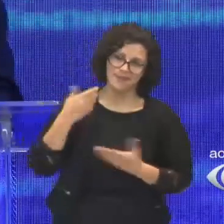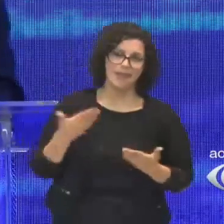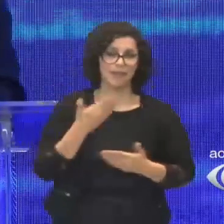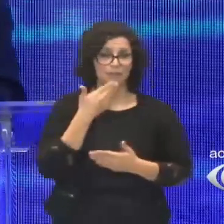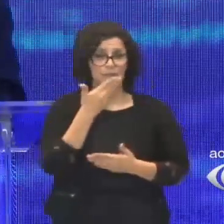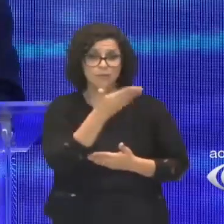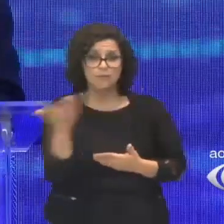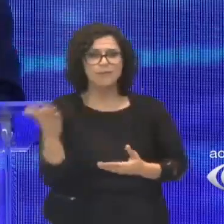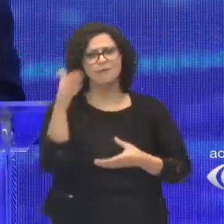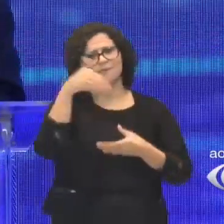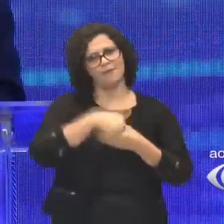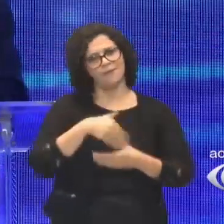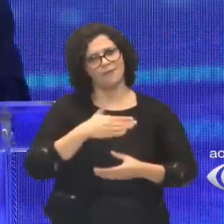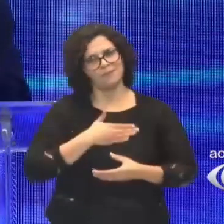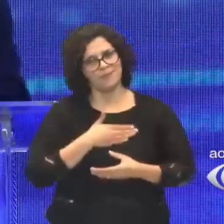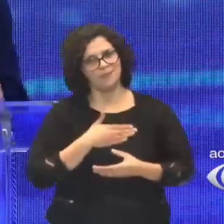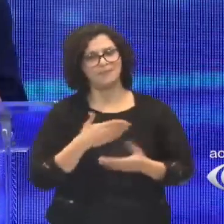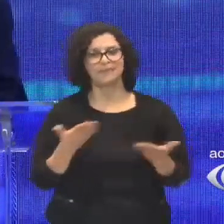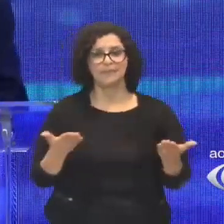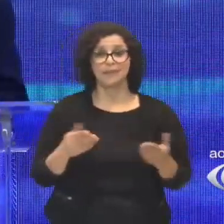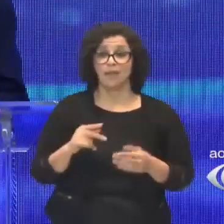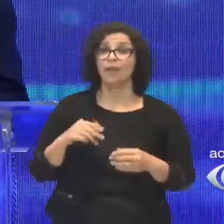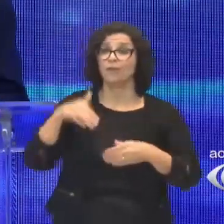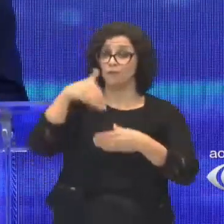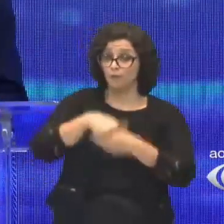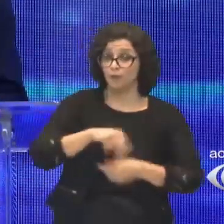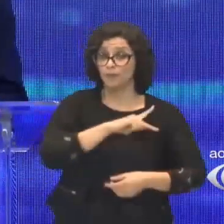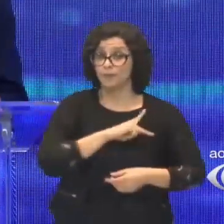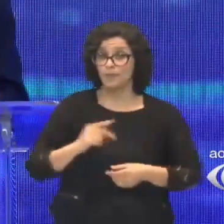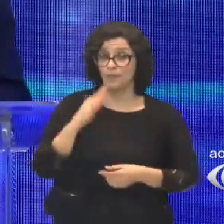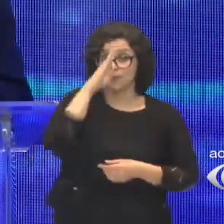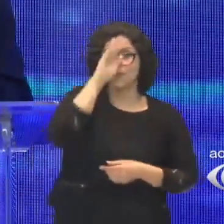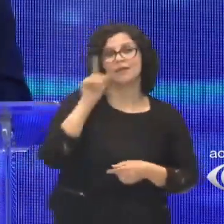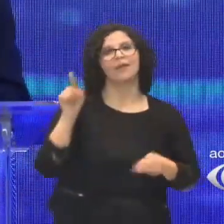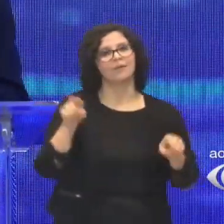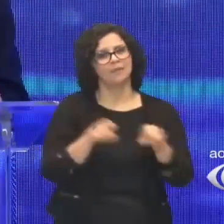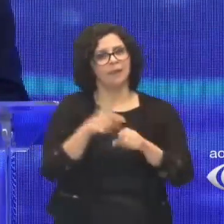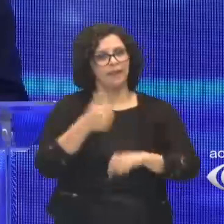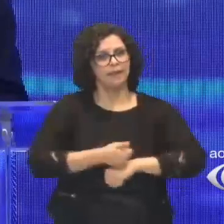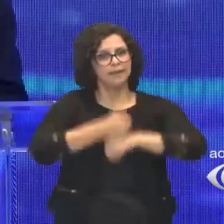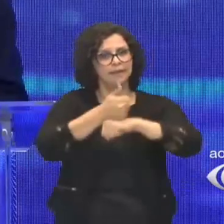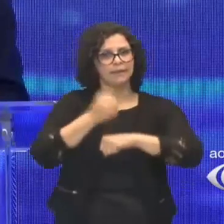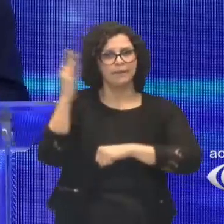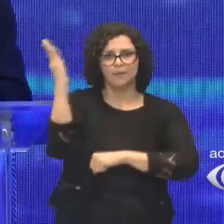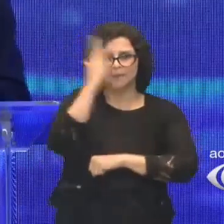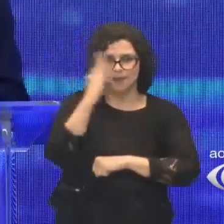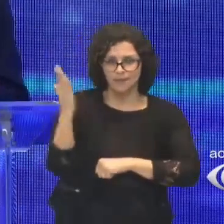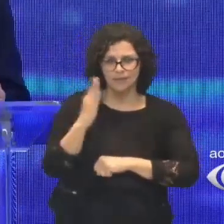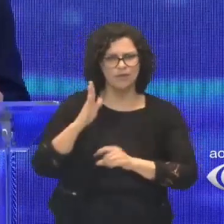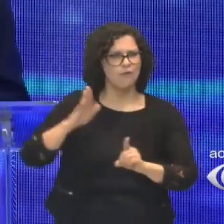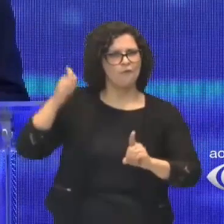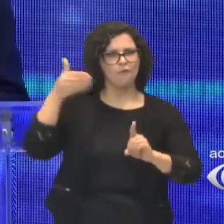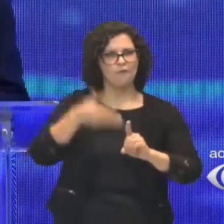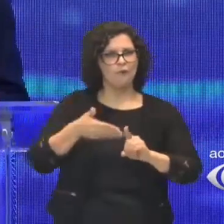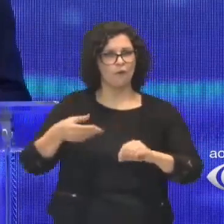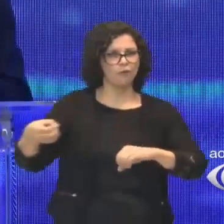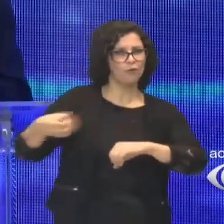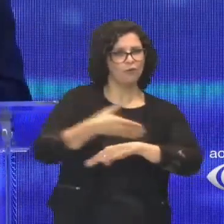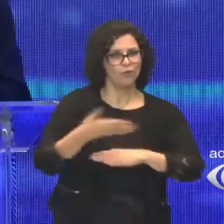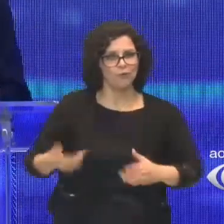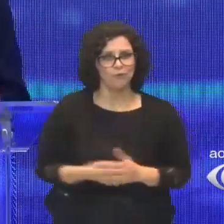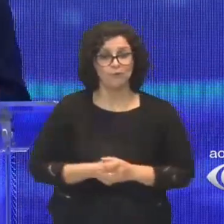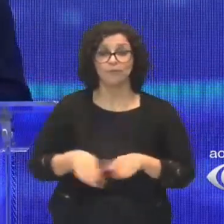pedir o seu voto, o seu voto ao presidente Jair Bolsonaro, que tem liderado o Brasil rumo à modernização,